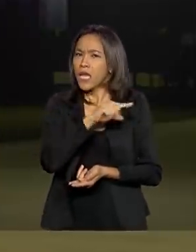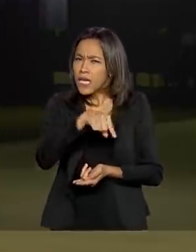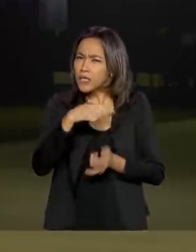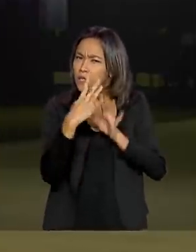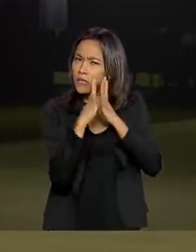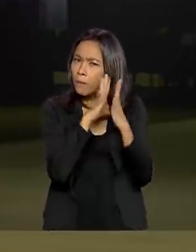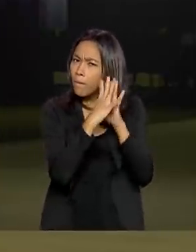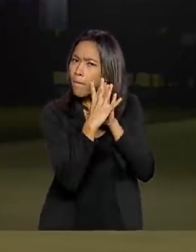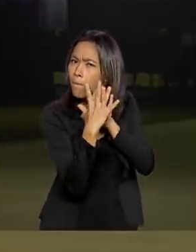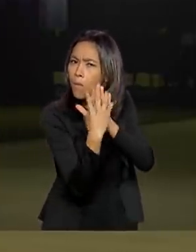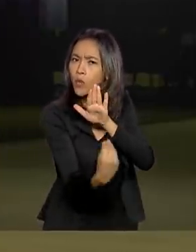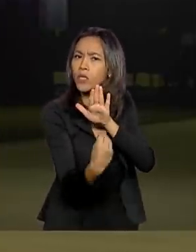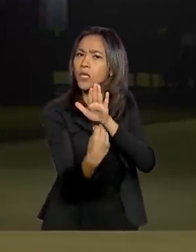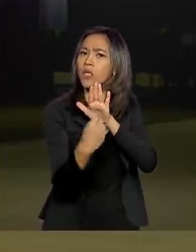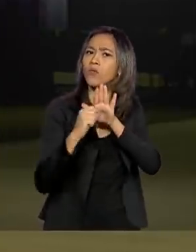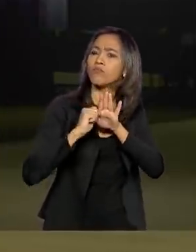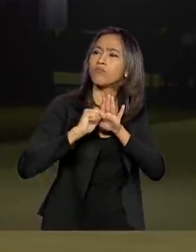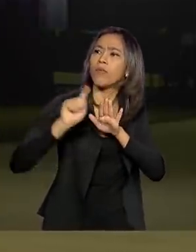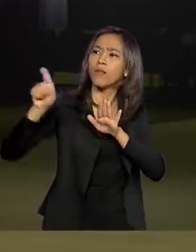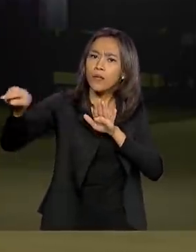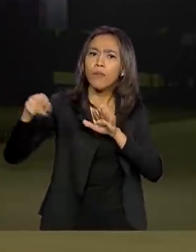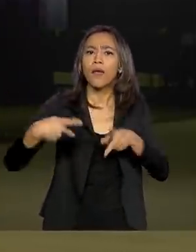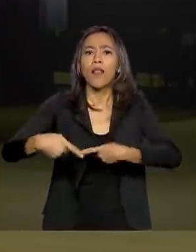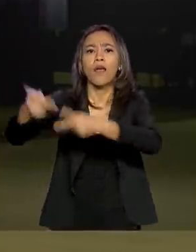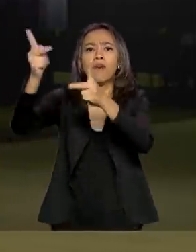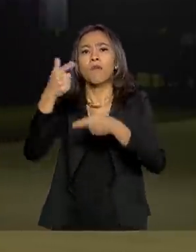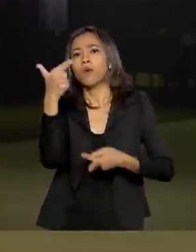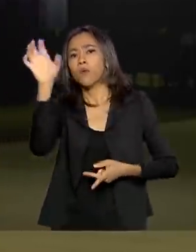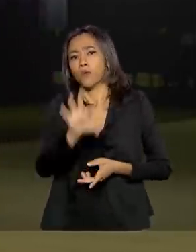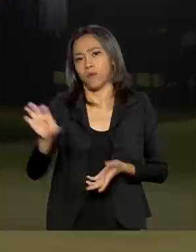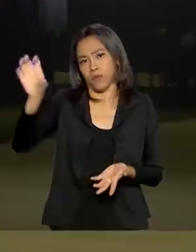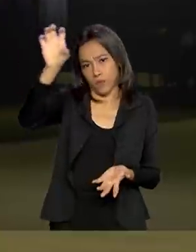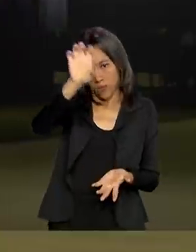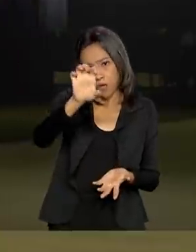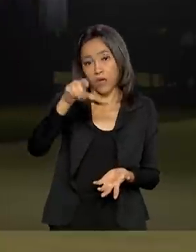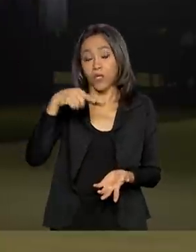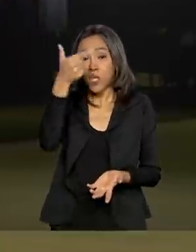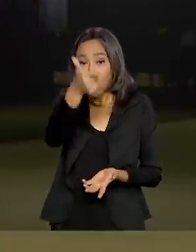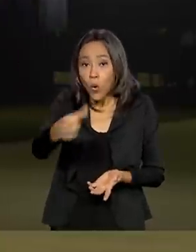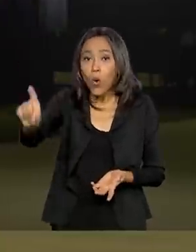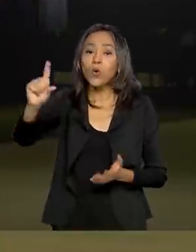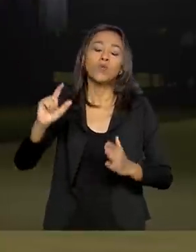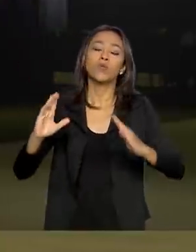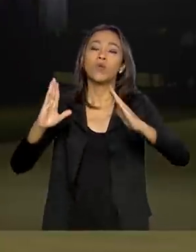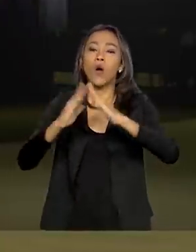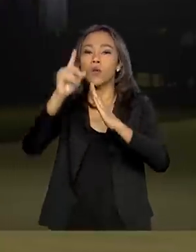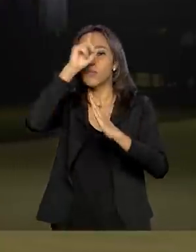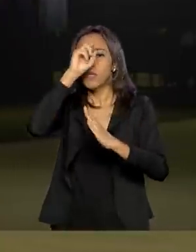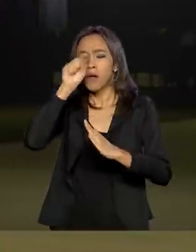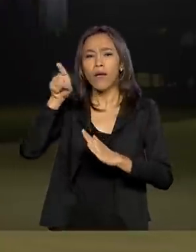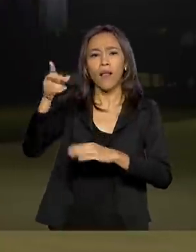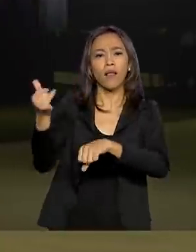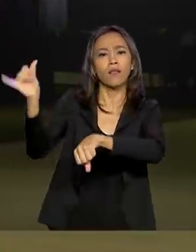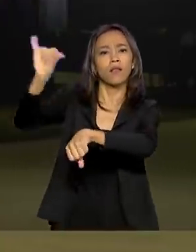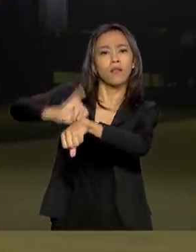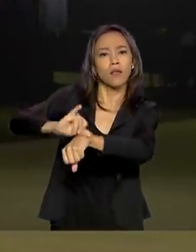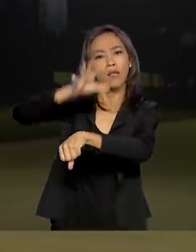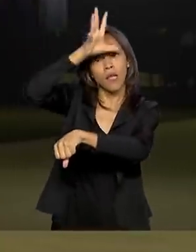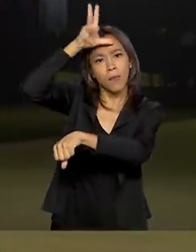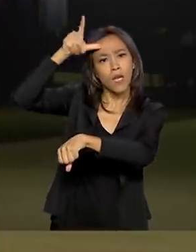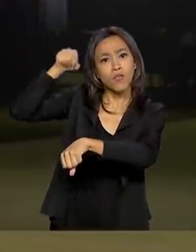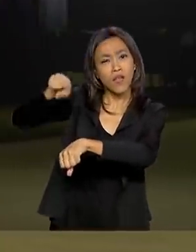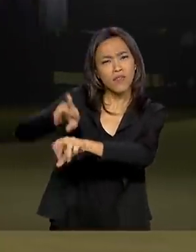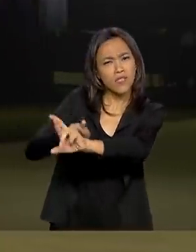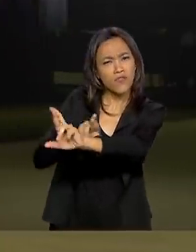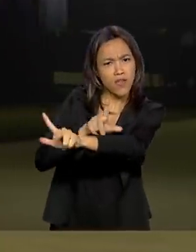modelo em várias unidades da federação. O próximo passo, o próximo hospital de campanha que deverá ser montado é o de Manaus e vai ser um hospital de campanha um pouco